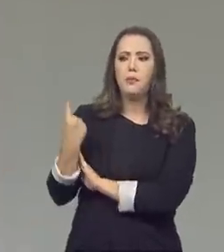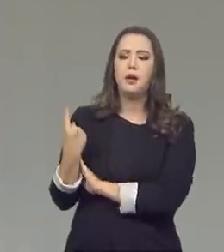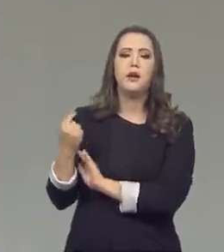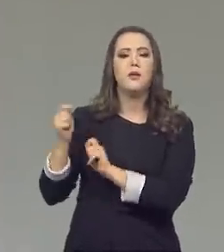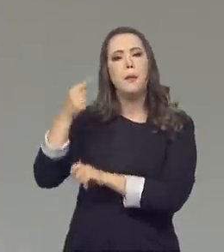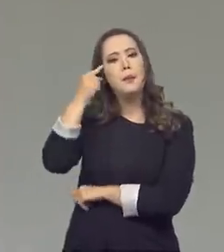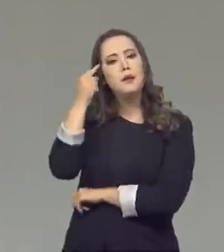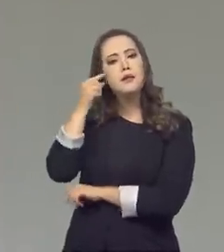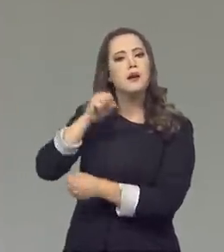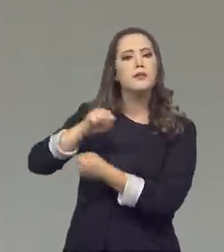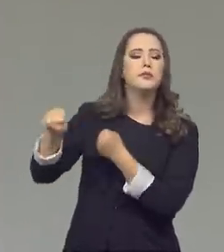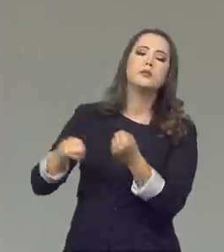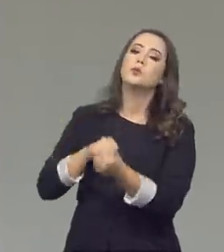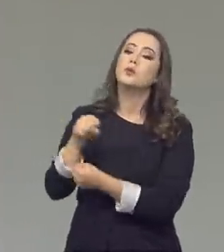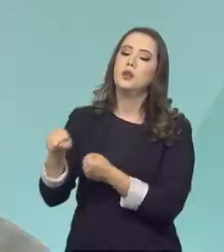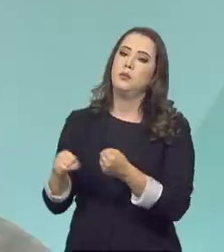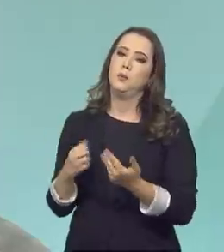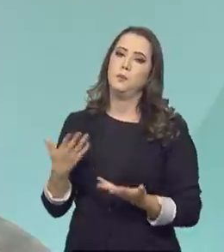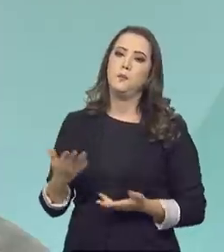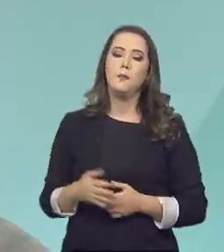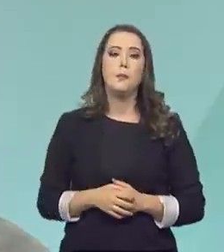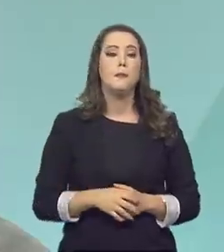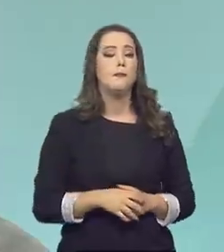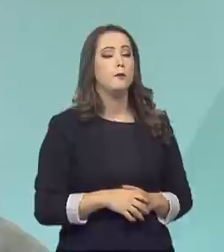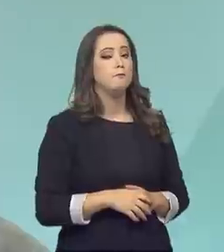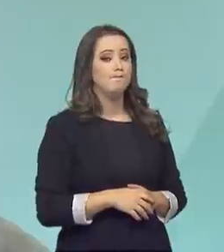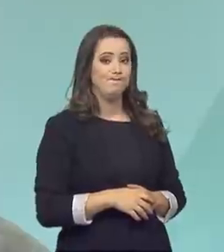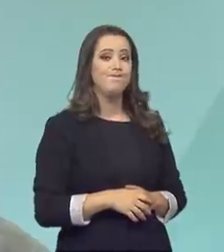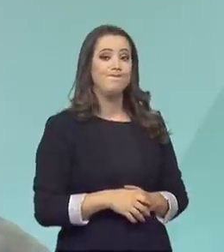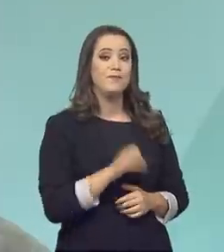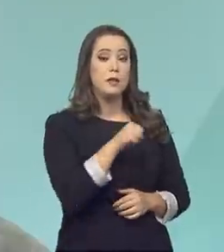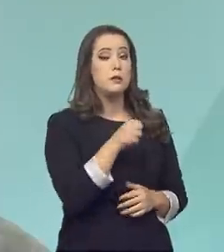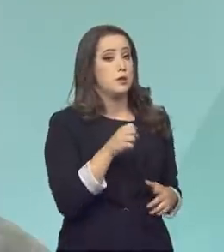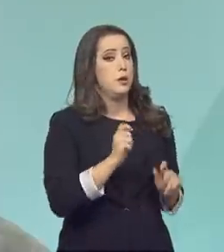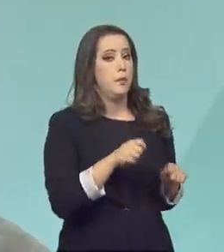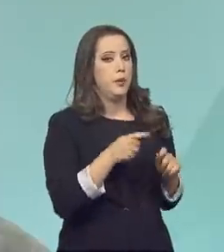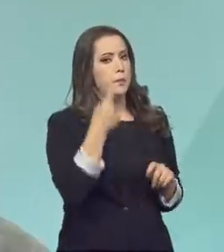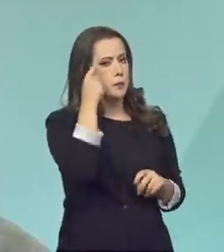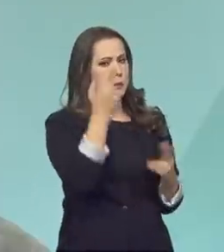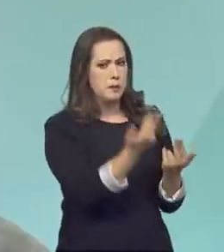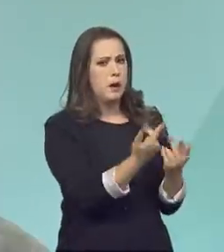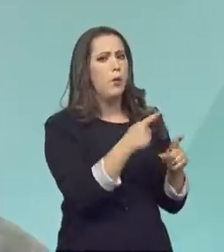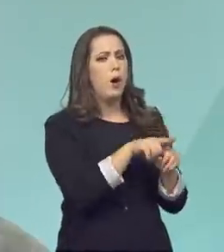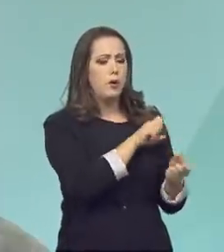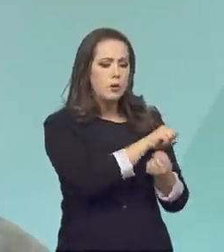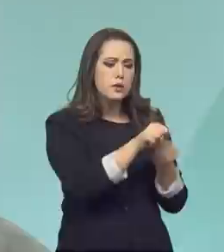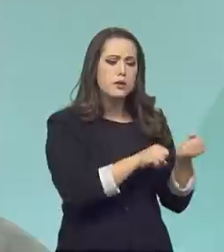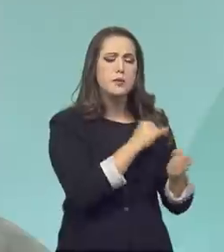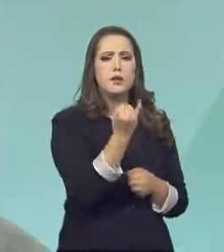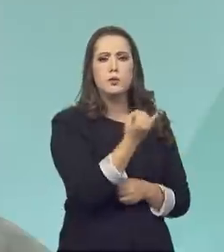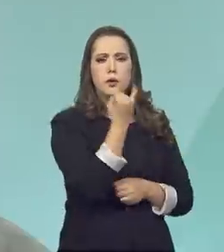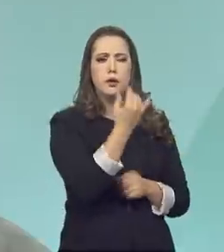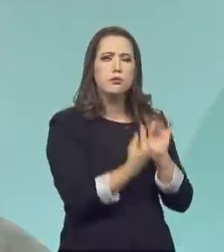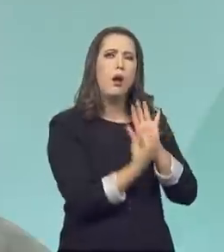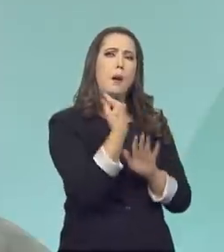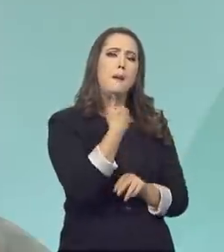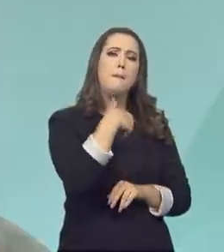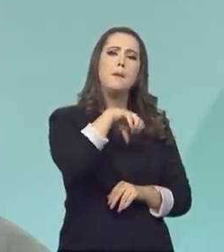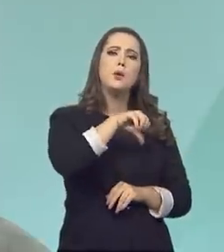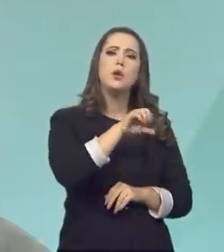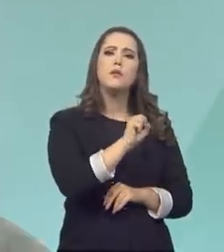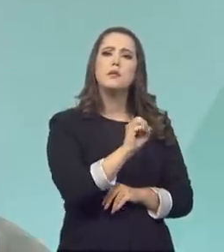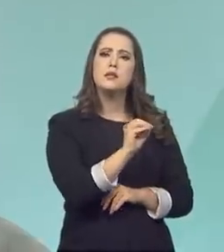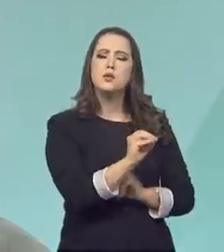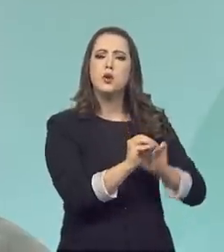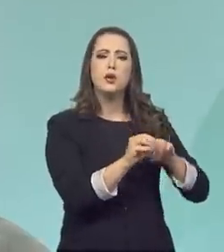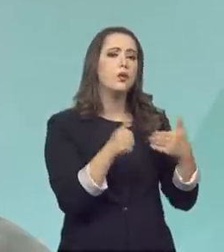sustentabilidade? A gente pode dizer isso? Podemos dizer sim. Se nós pensarmos, na década de 80, quantas informações